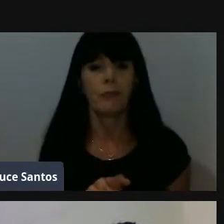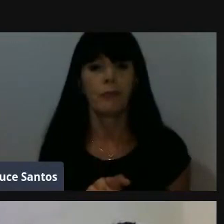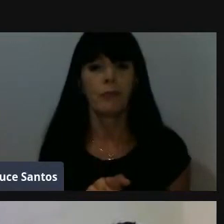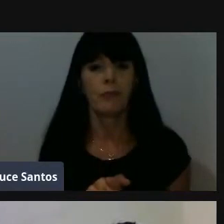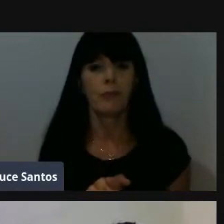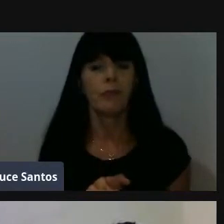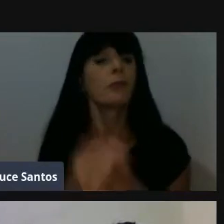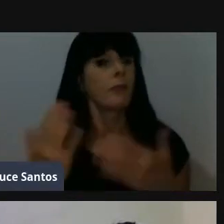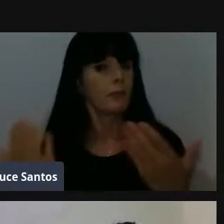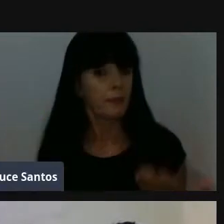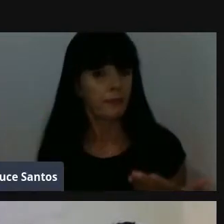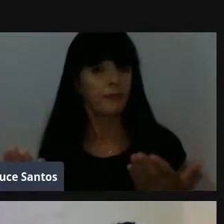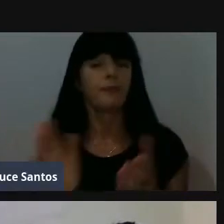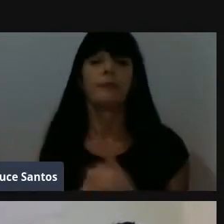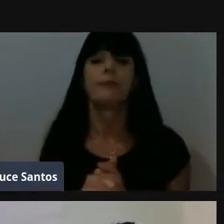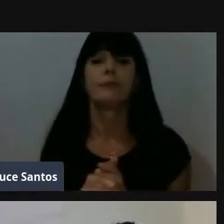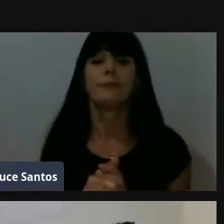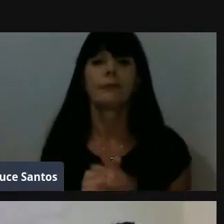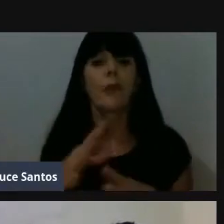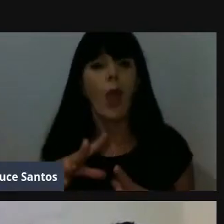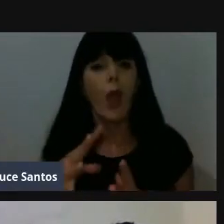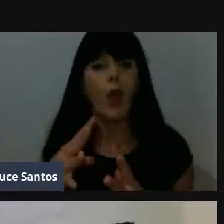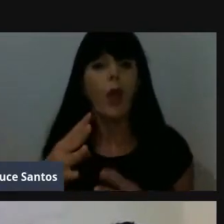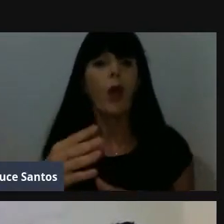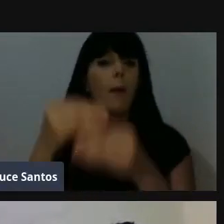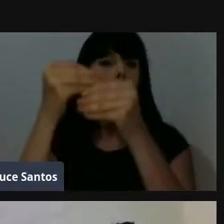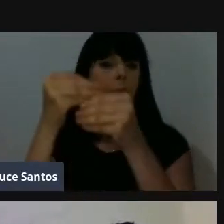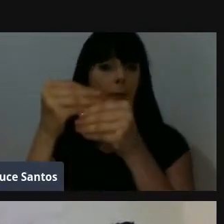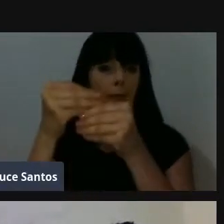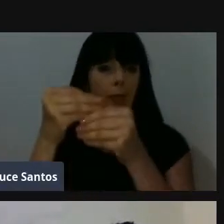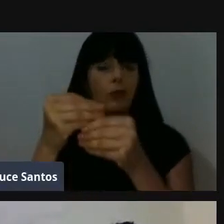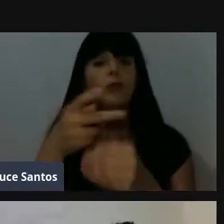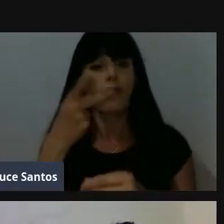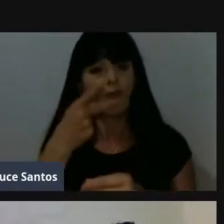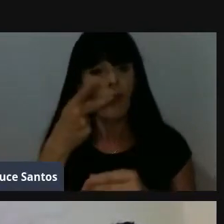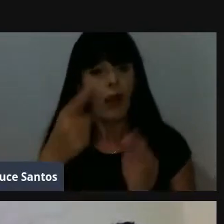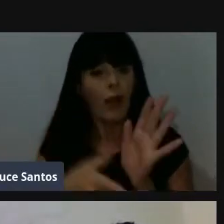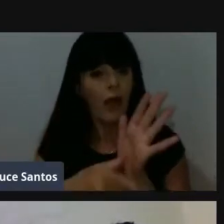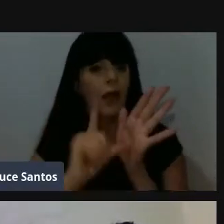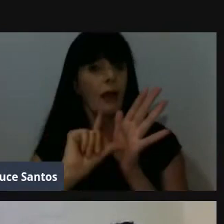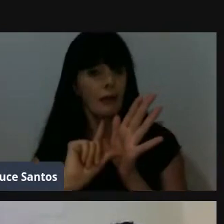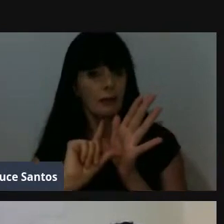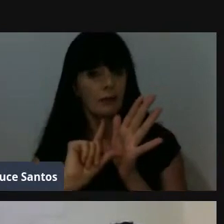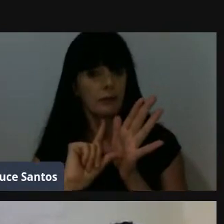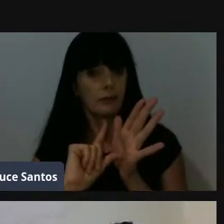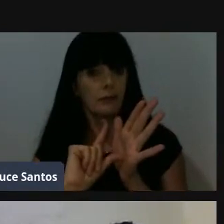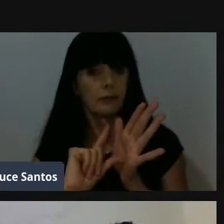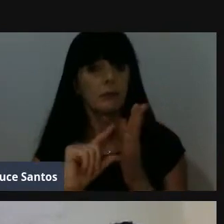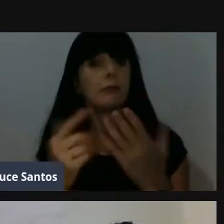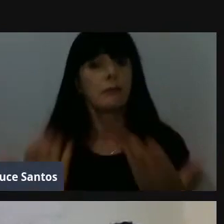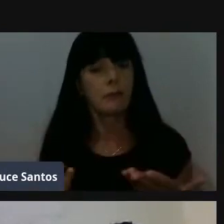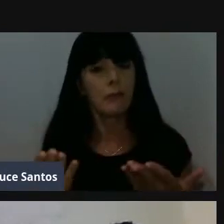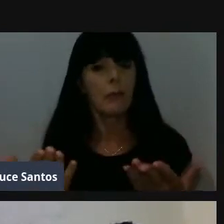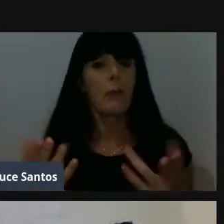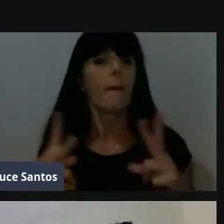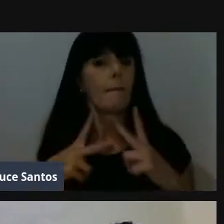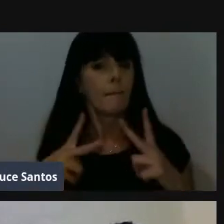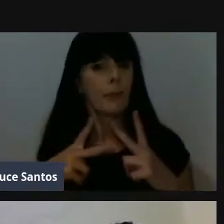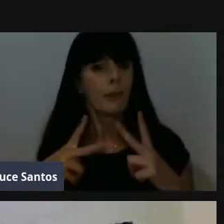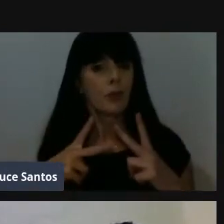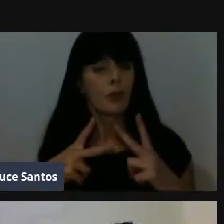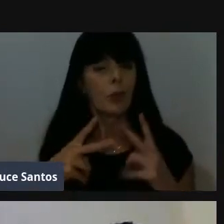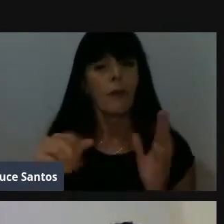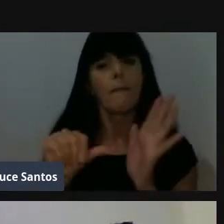Então, até um complemento do que eu estava falando aqui, né? Inclusive, uma particularidade do primeiro emprego,